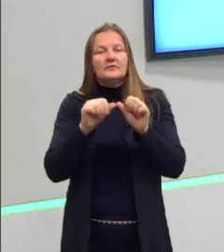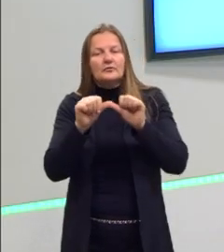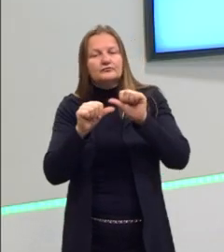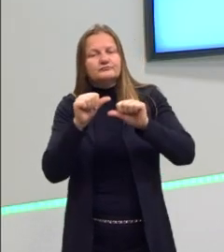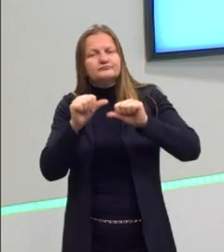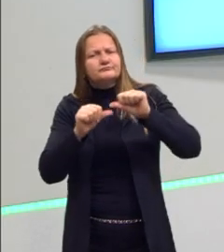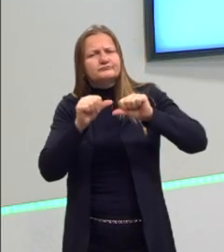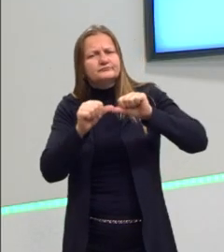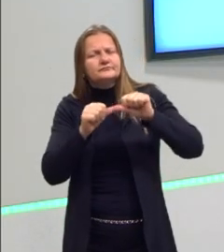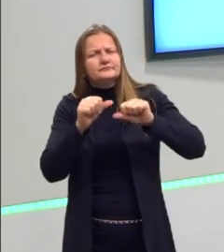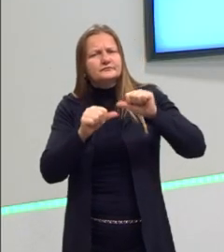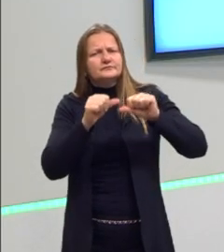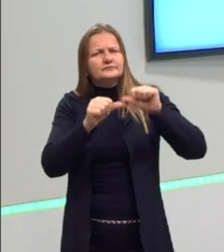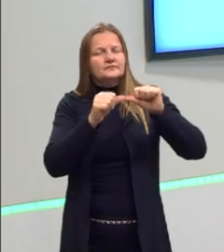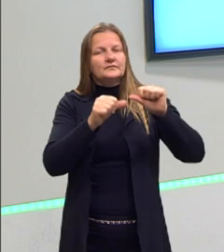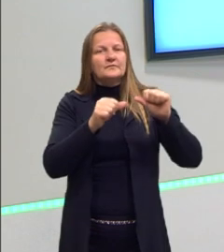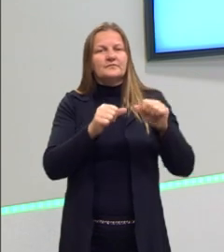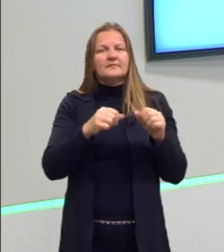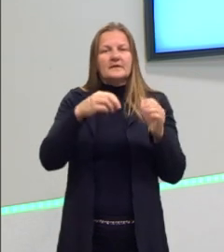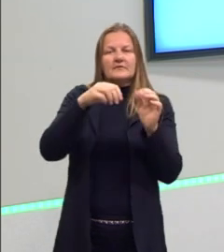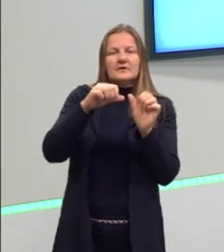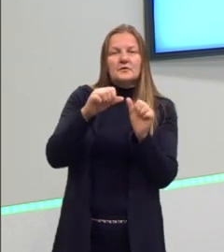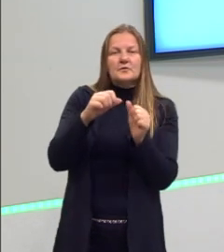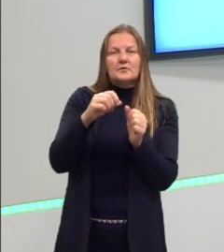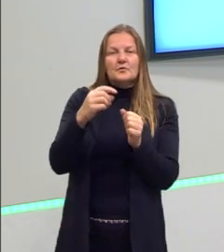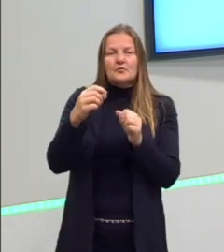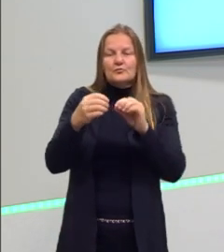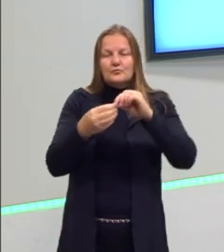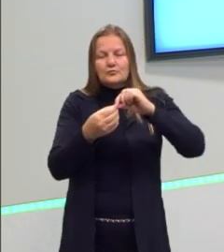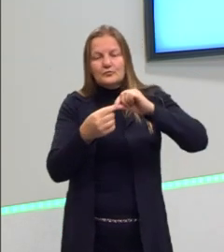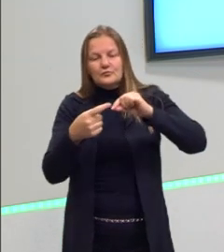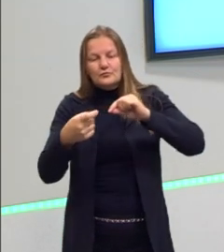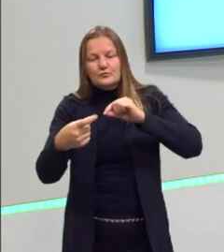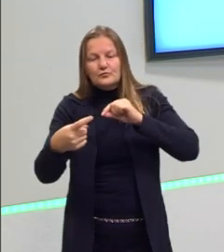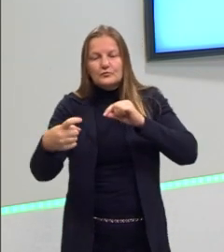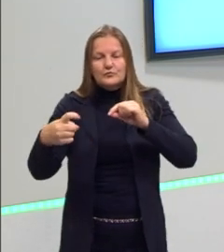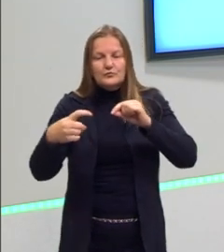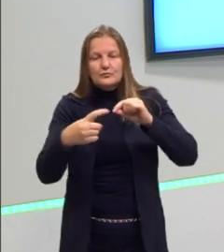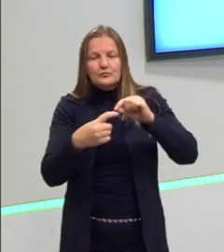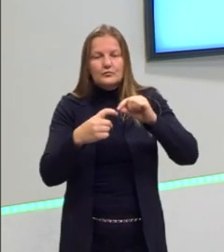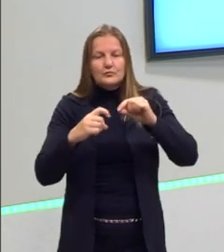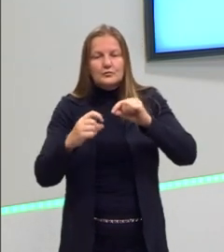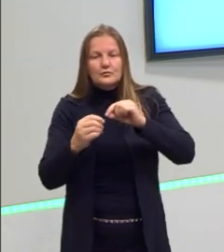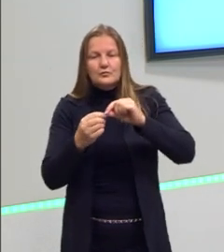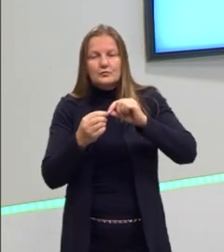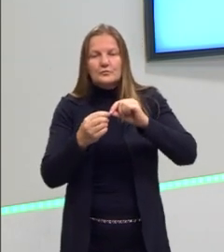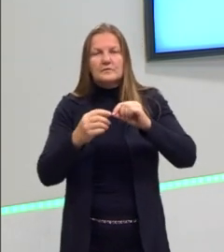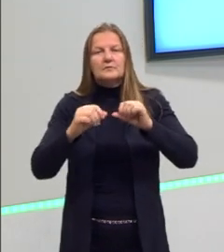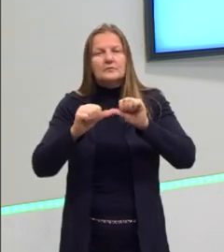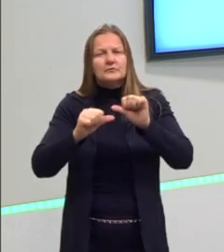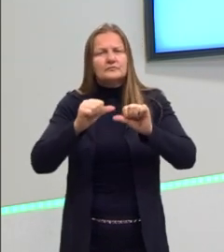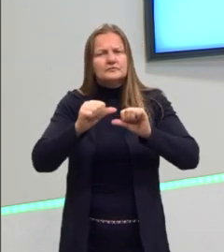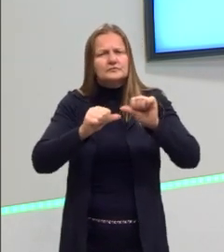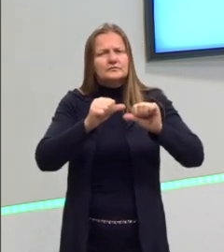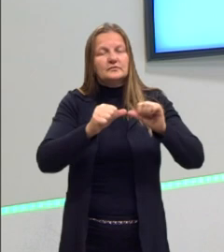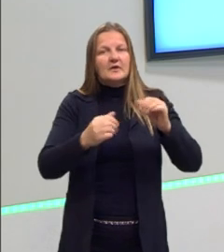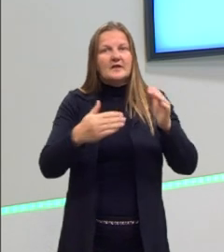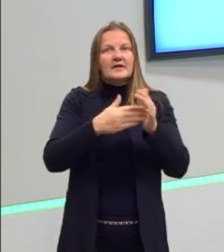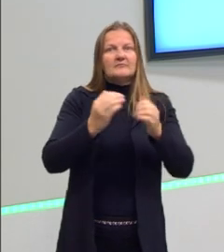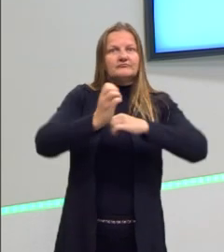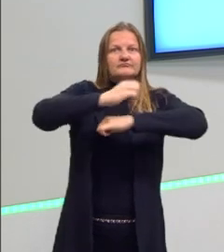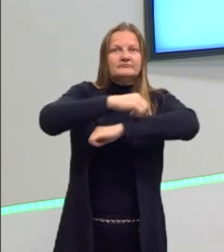isso é metamorfose, isso não é evolução. Então, aqui um exemplo de metamorfose, né? Aqui um exemplo de